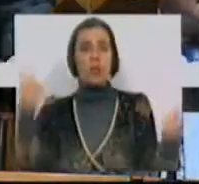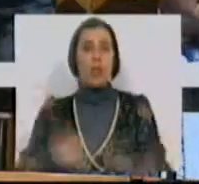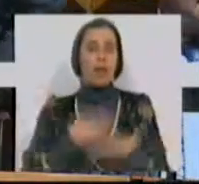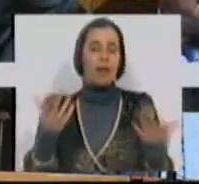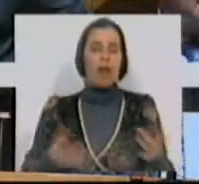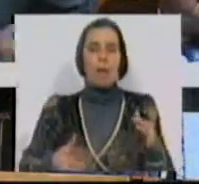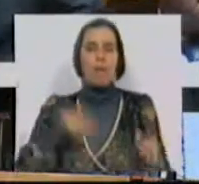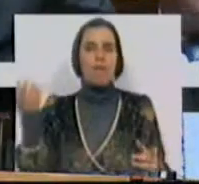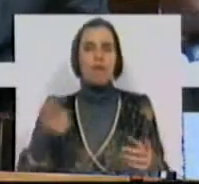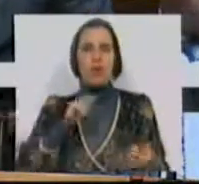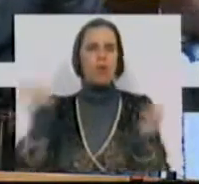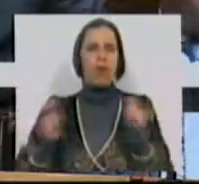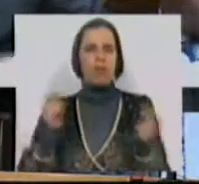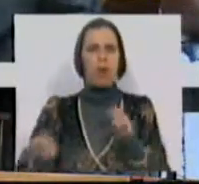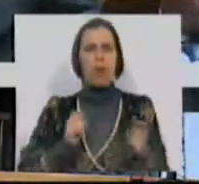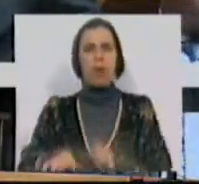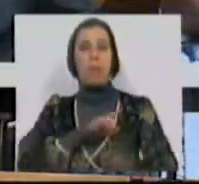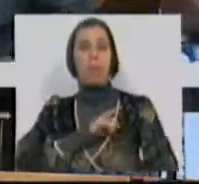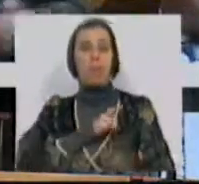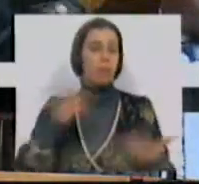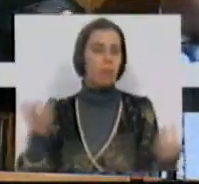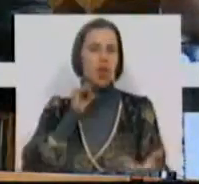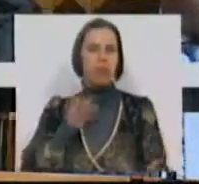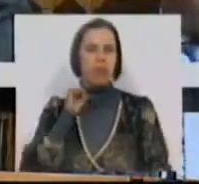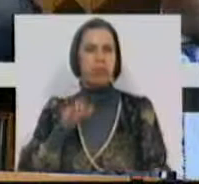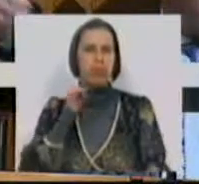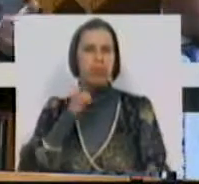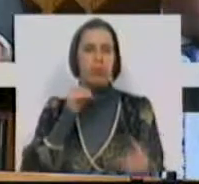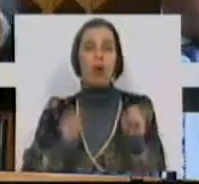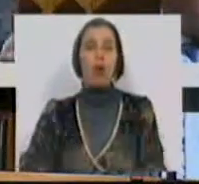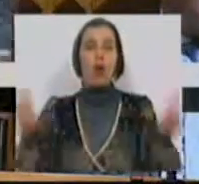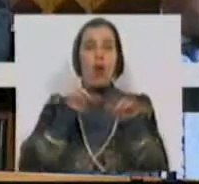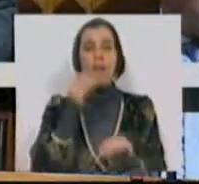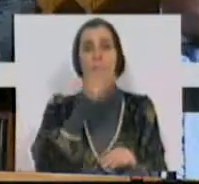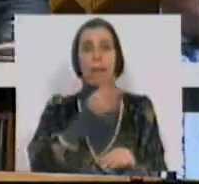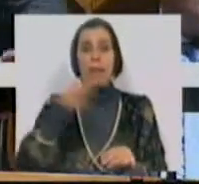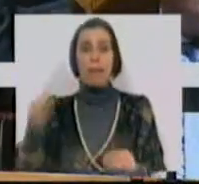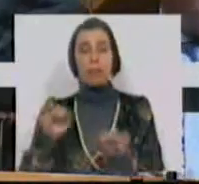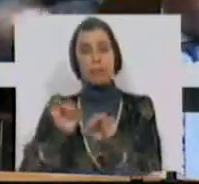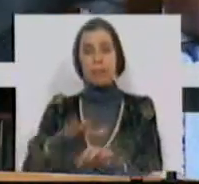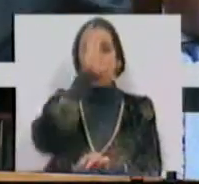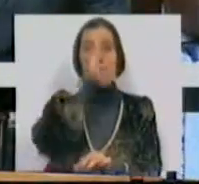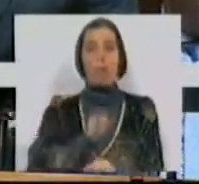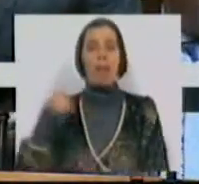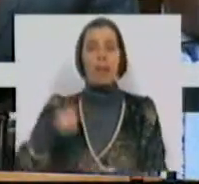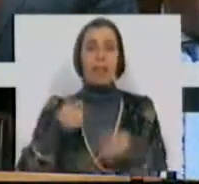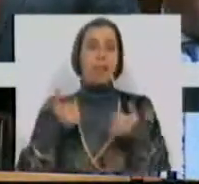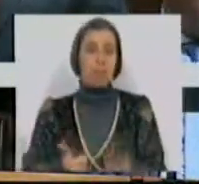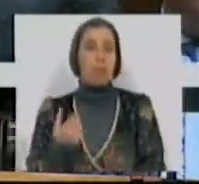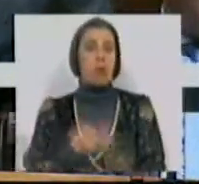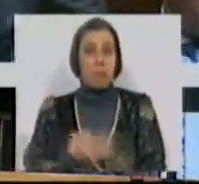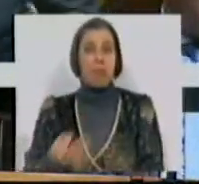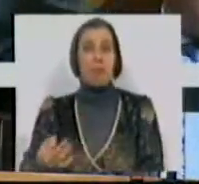É uma fúria de privatizações, é uma fúria de concessões. São as novas PPPs deste Governo, devem ser as boas